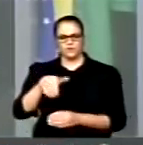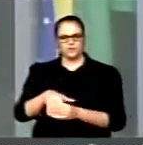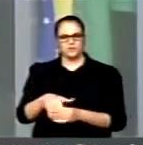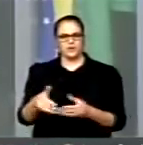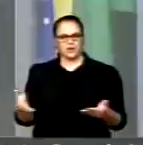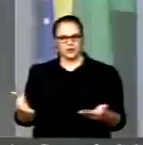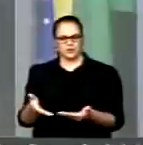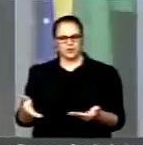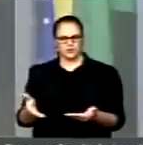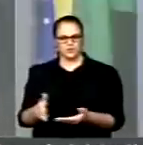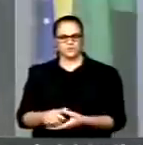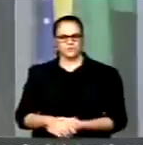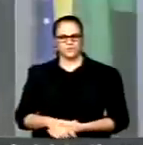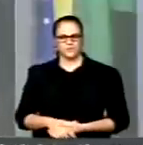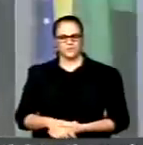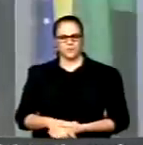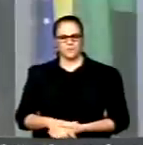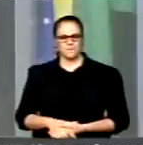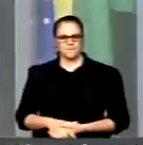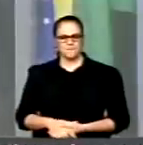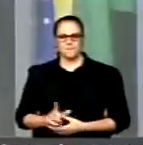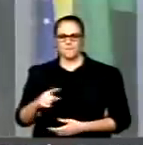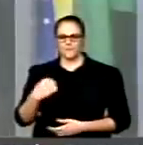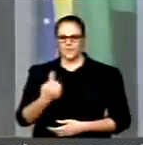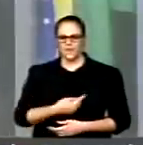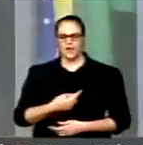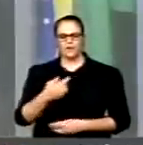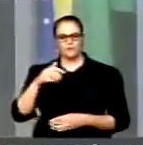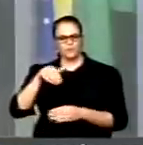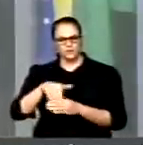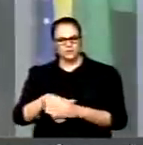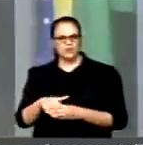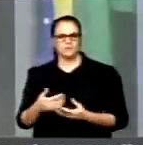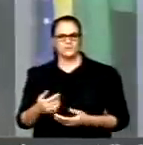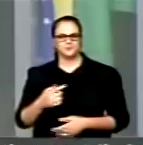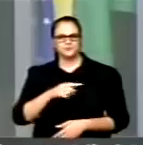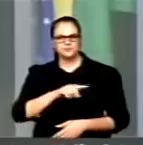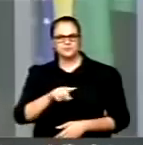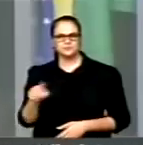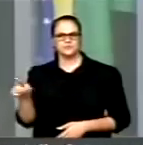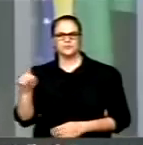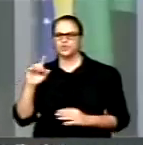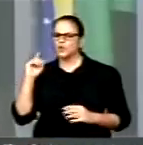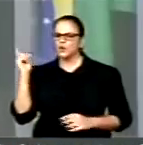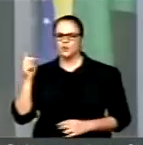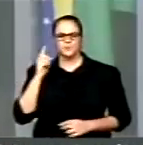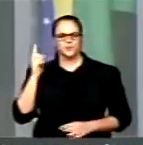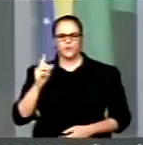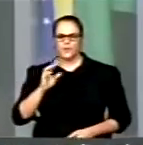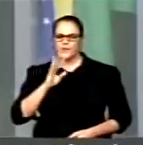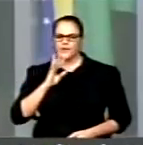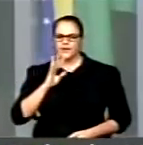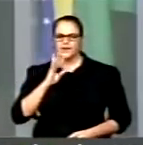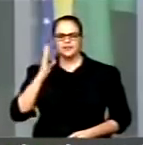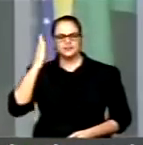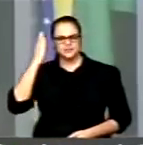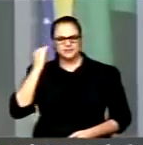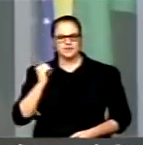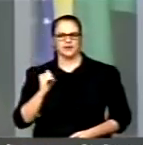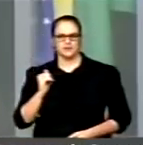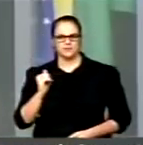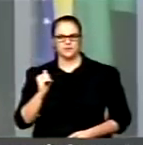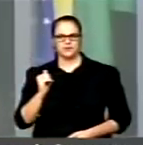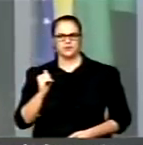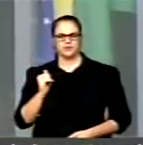cometendo um ato que é de conhecimento de todos e todas, que incide